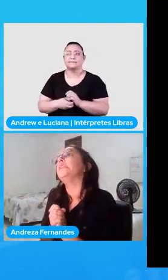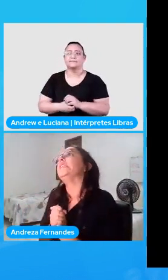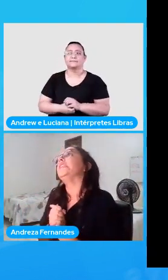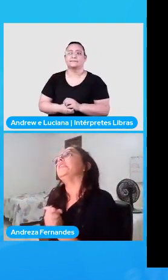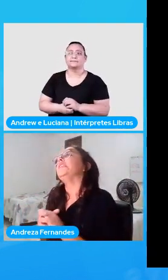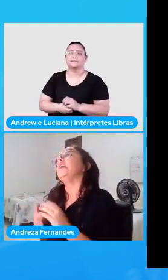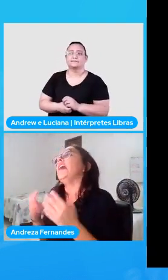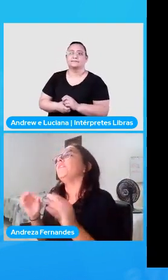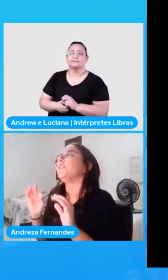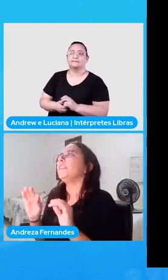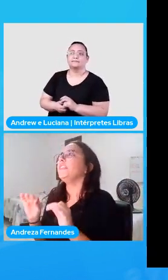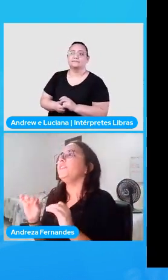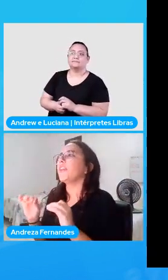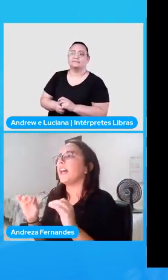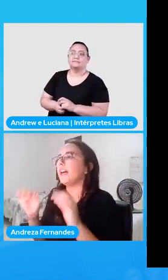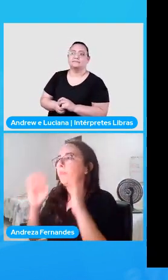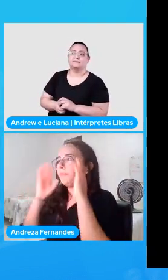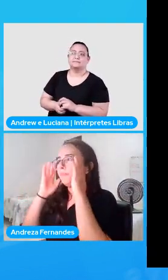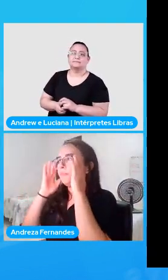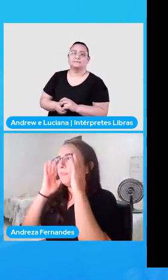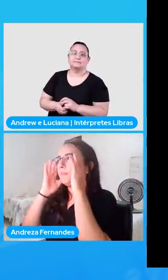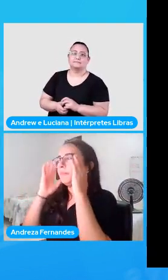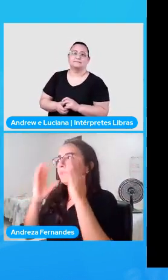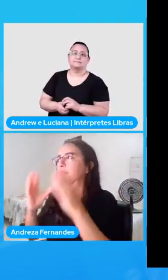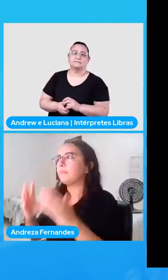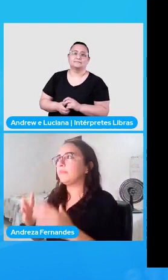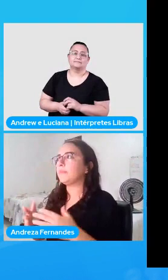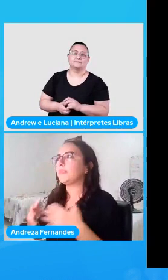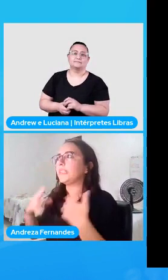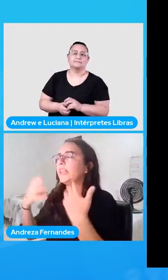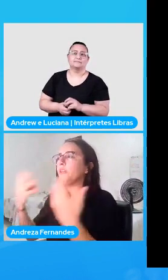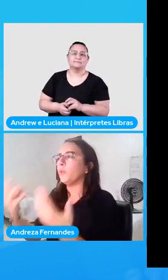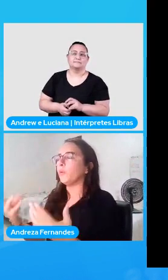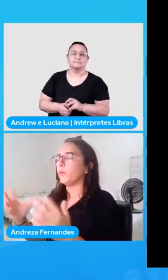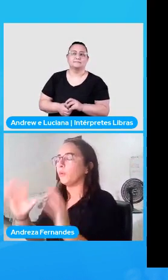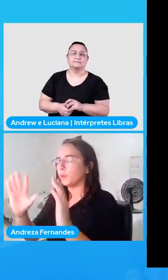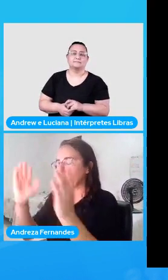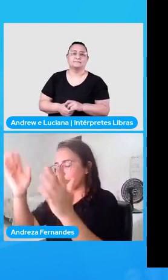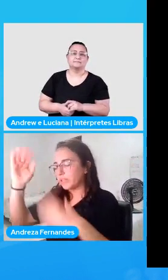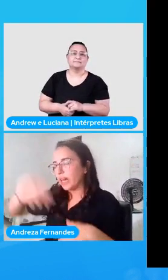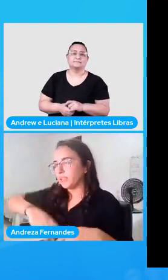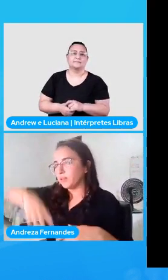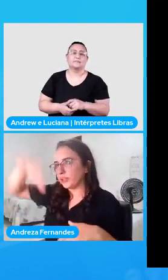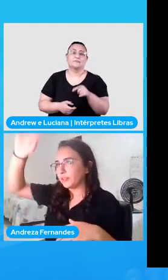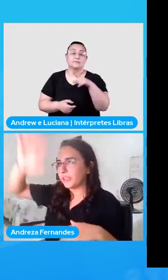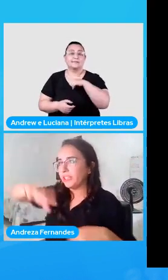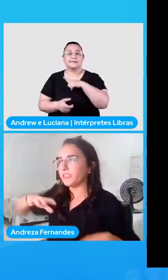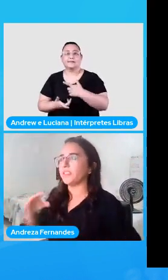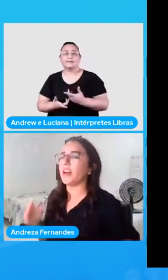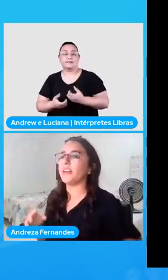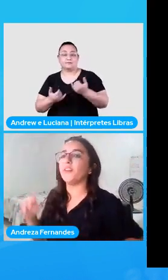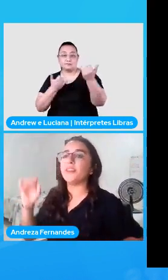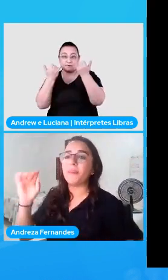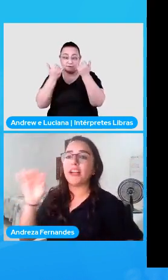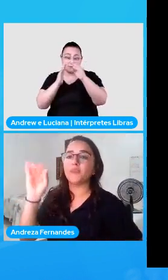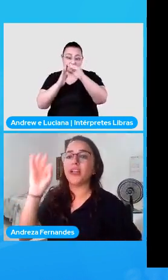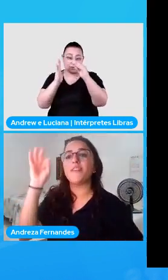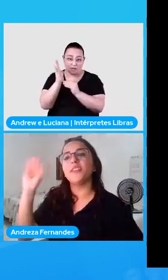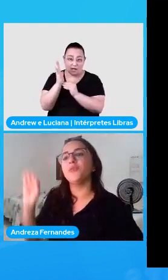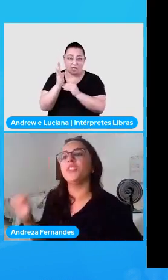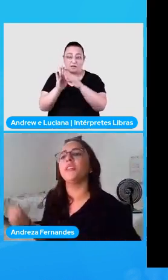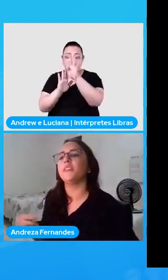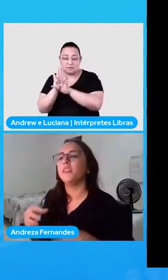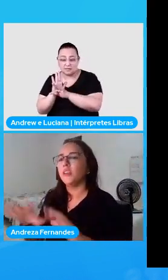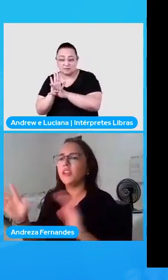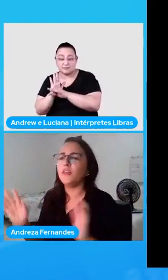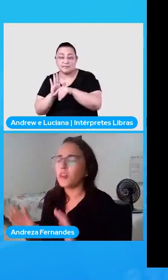forma... É você identificar... Você tem o teu dado, os seus textos lá, e você pega as palavras